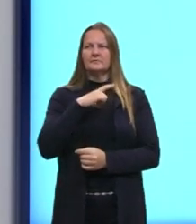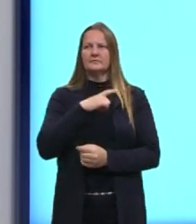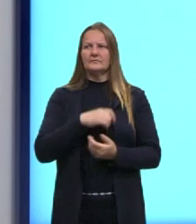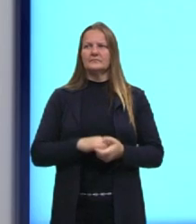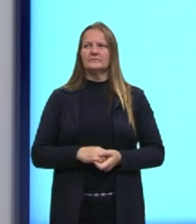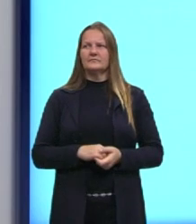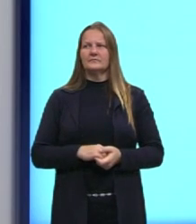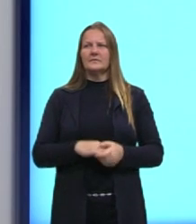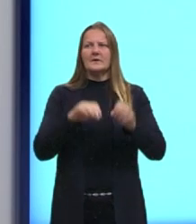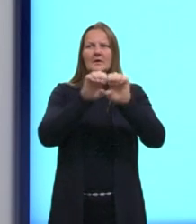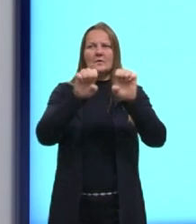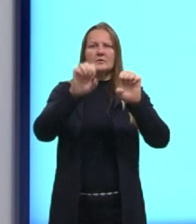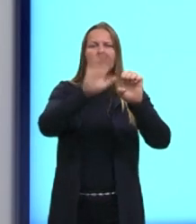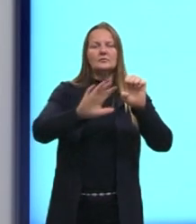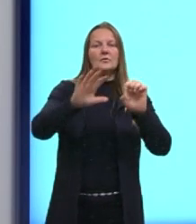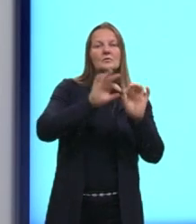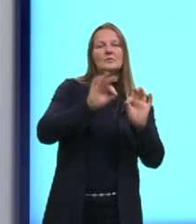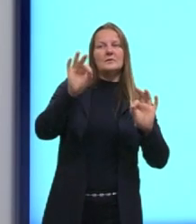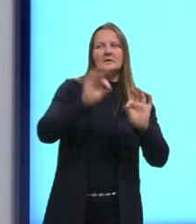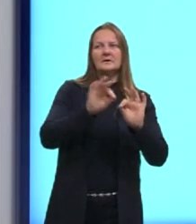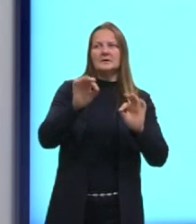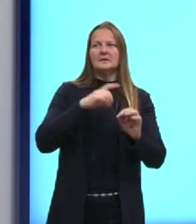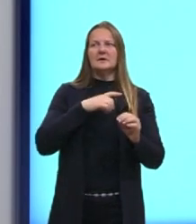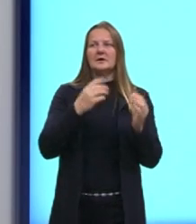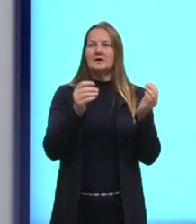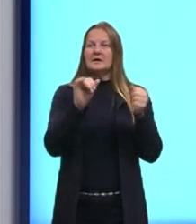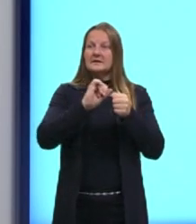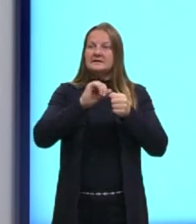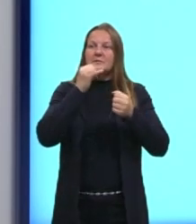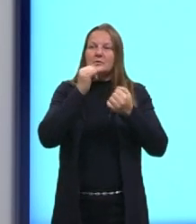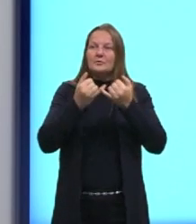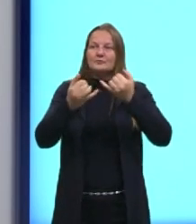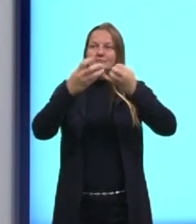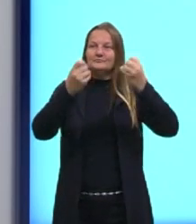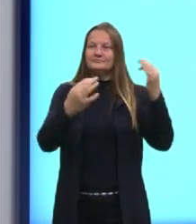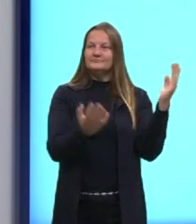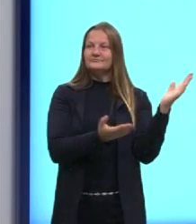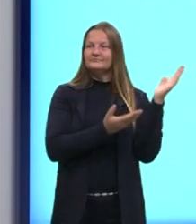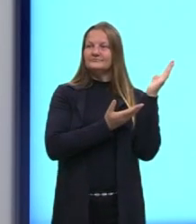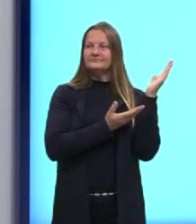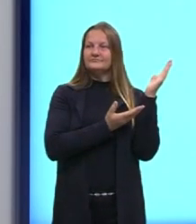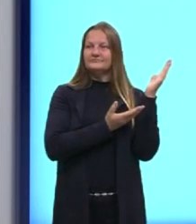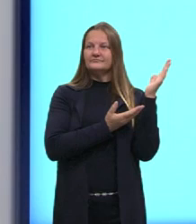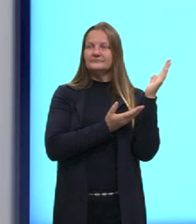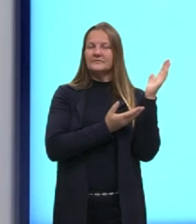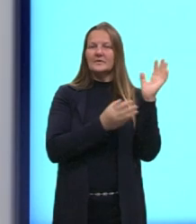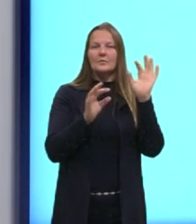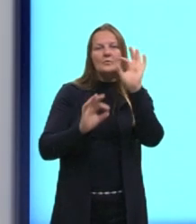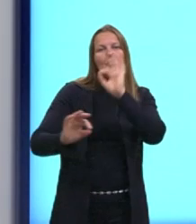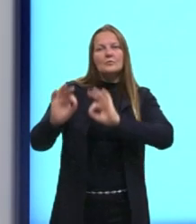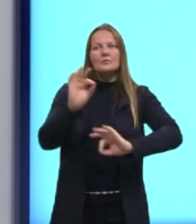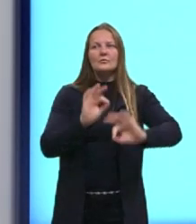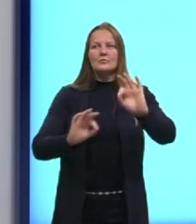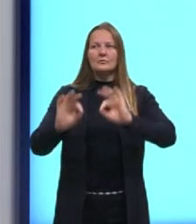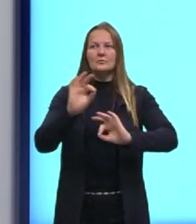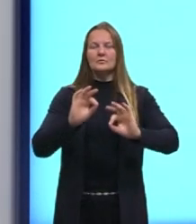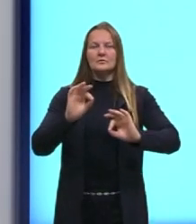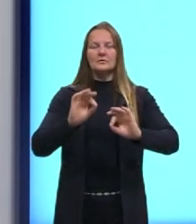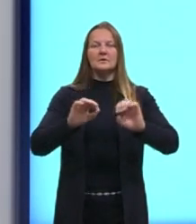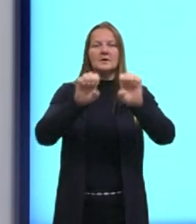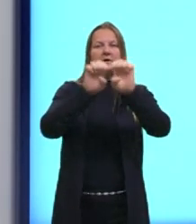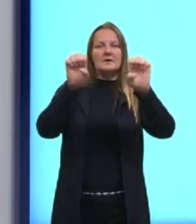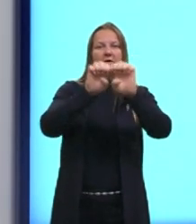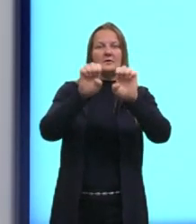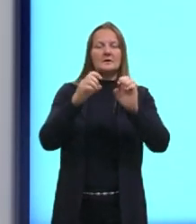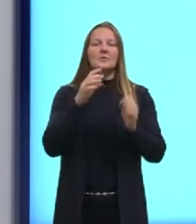fundamental da reta. Aí nós fazemos nada mais do que uma manipulação entre as equações